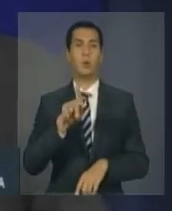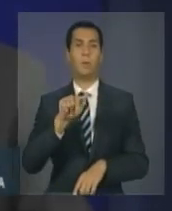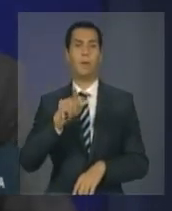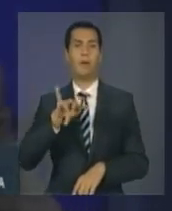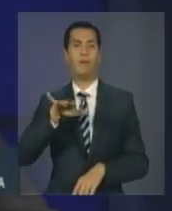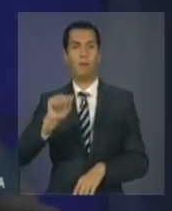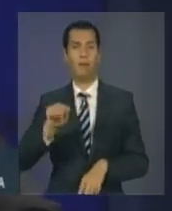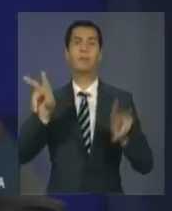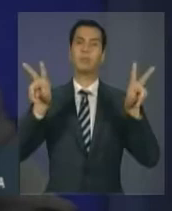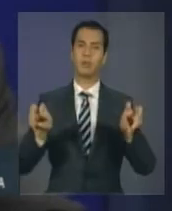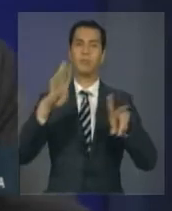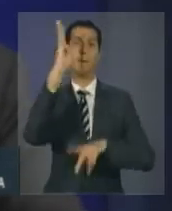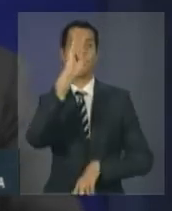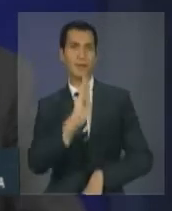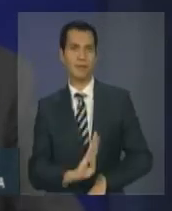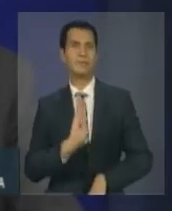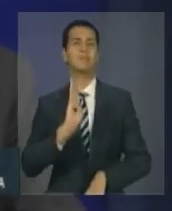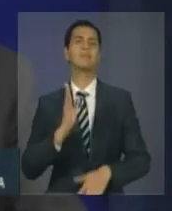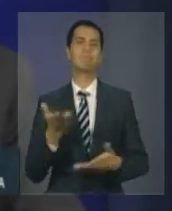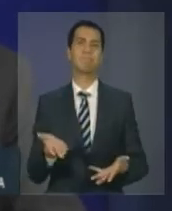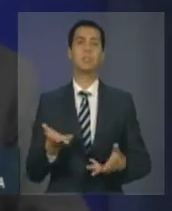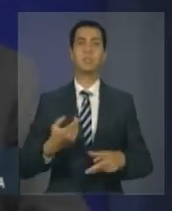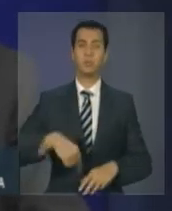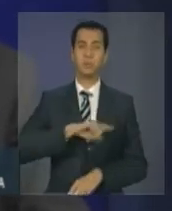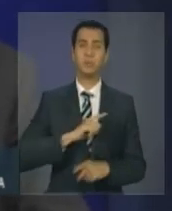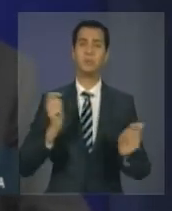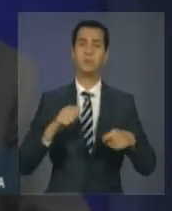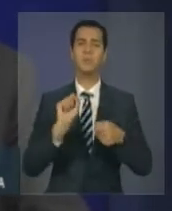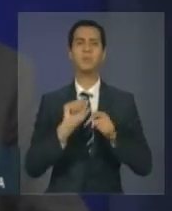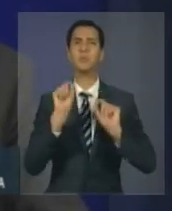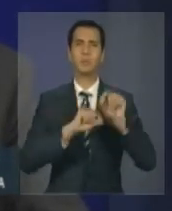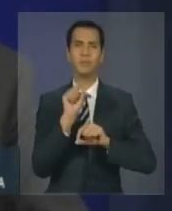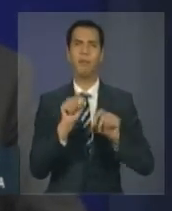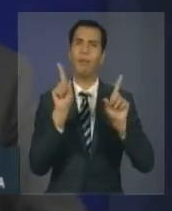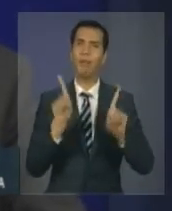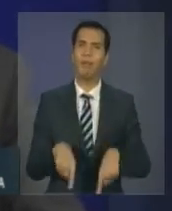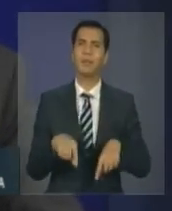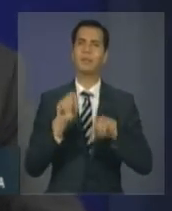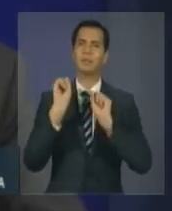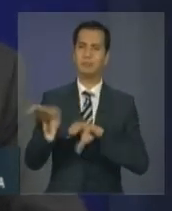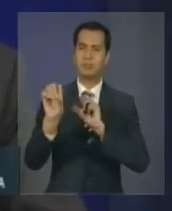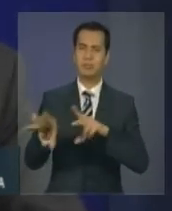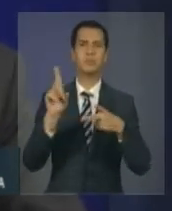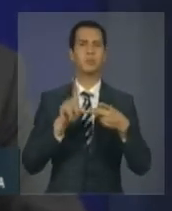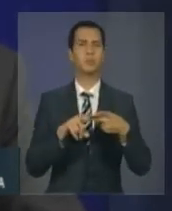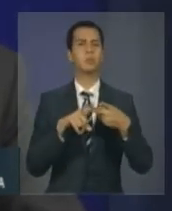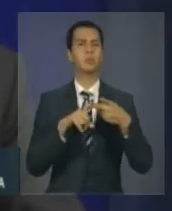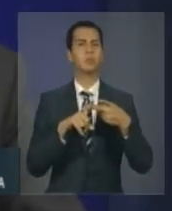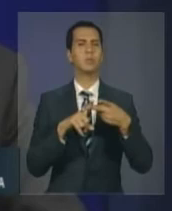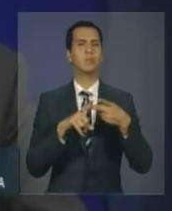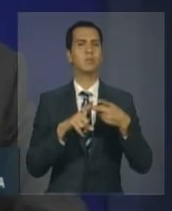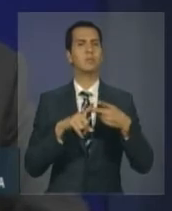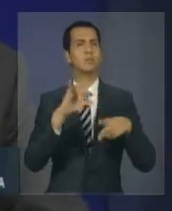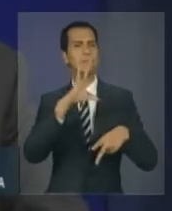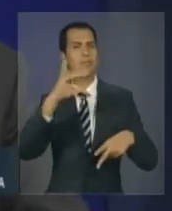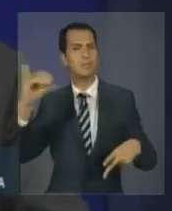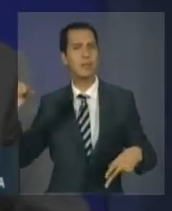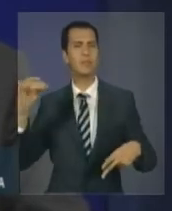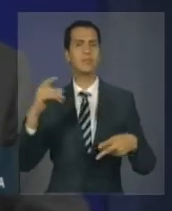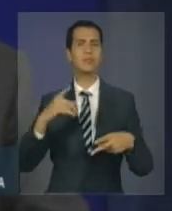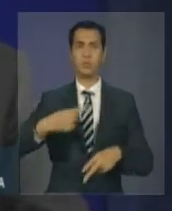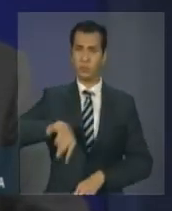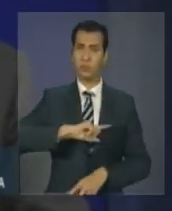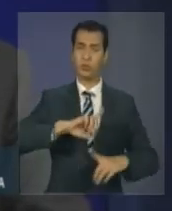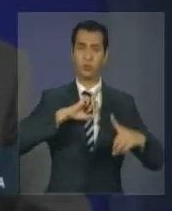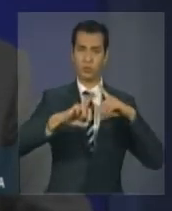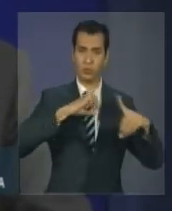mas também aquilo que podemos fazer em termos de ensino, de educação, de ciência. Discutimos a iniciativa da Presidenta